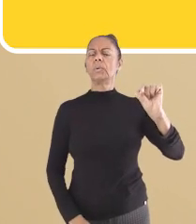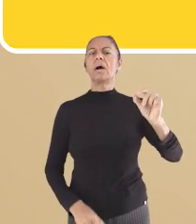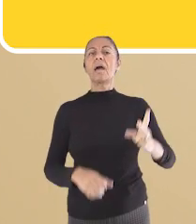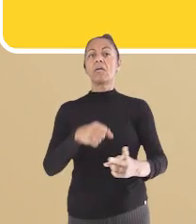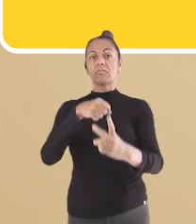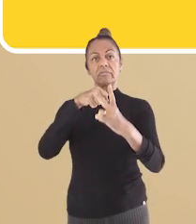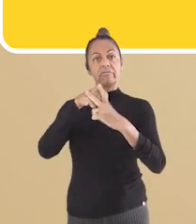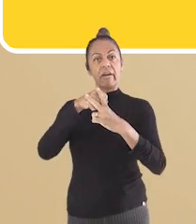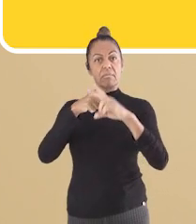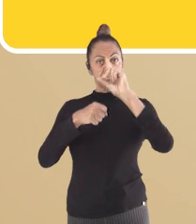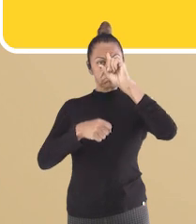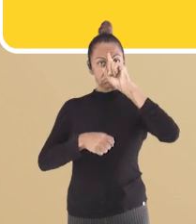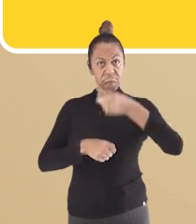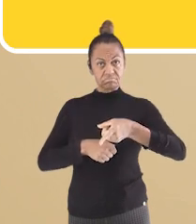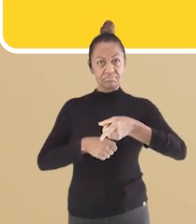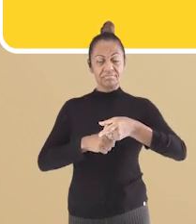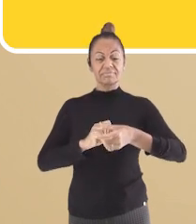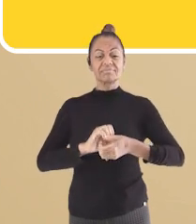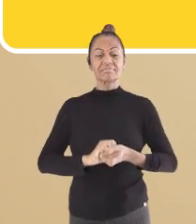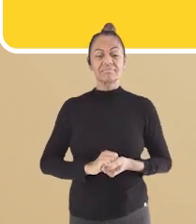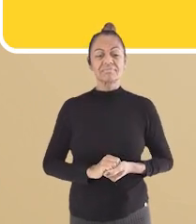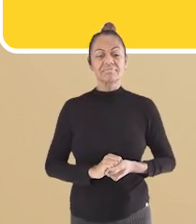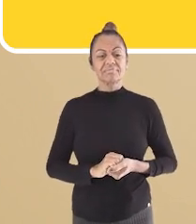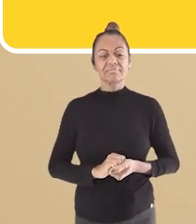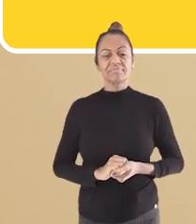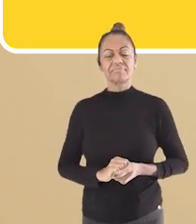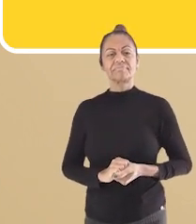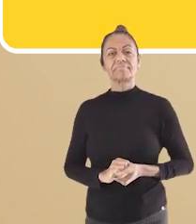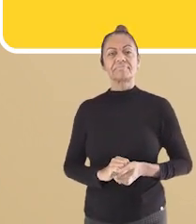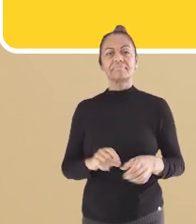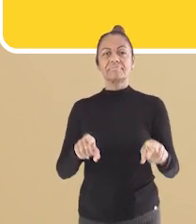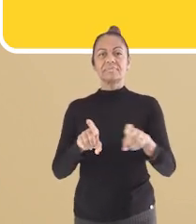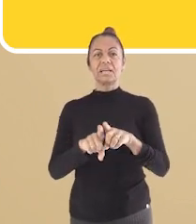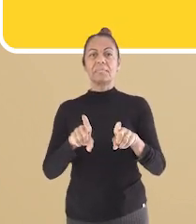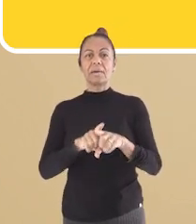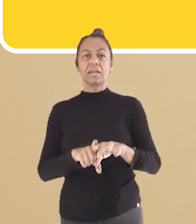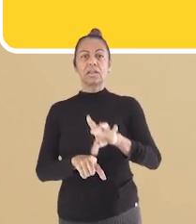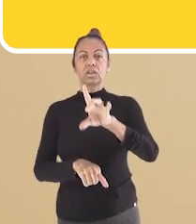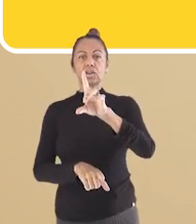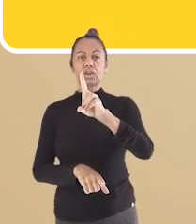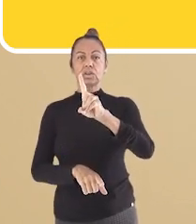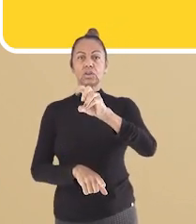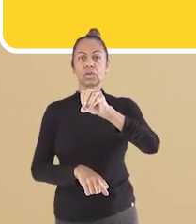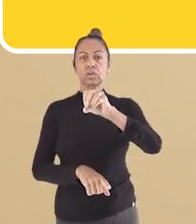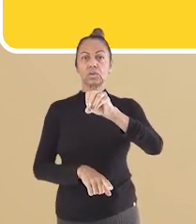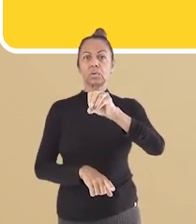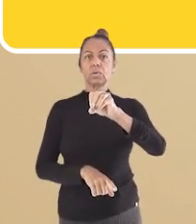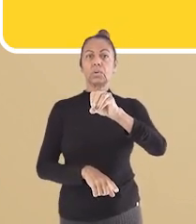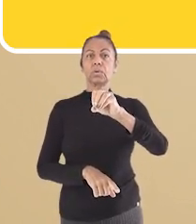O mesmo acontece no cartaz da campanha do agasalho. Veja aqui nessa frase.